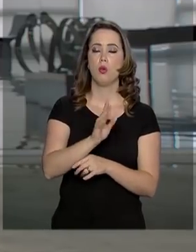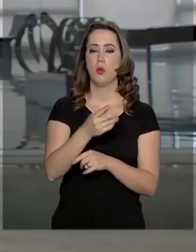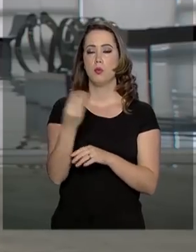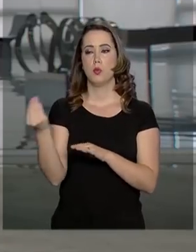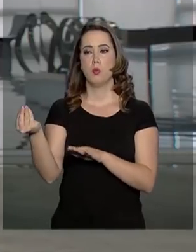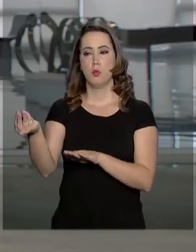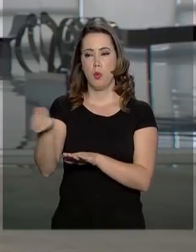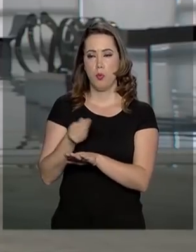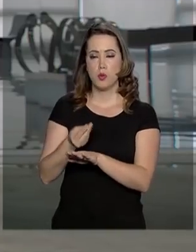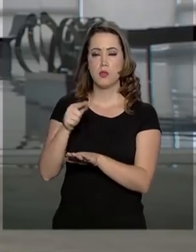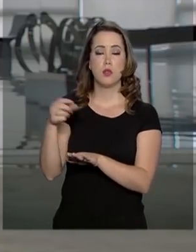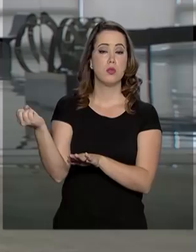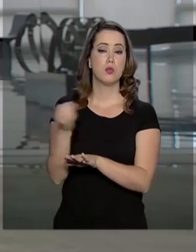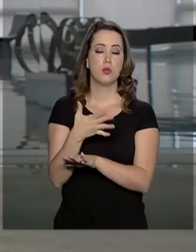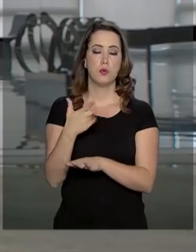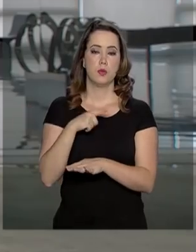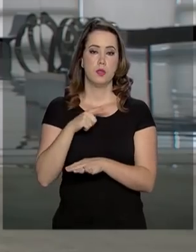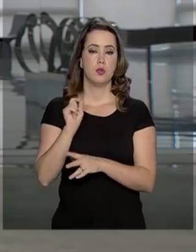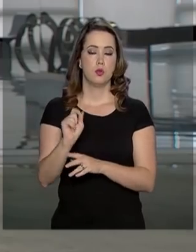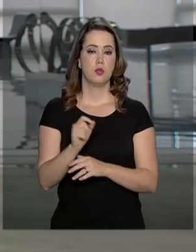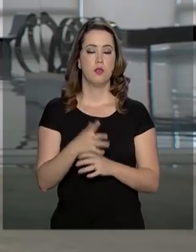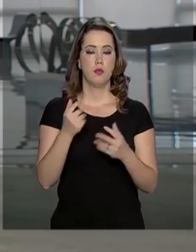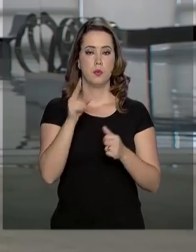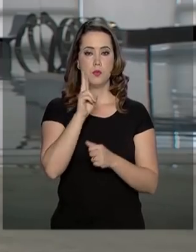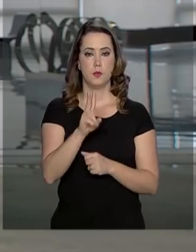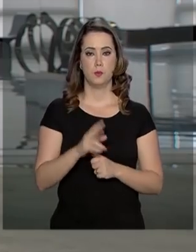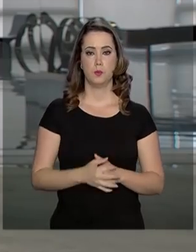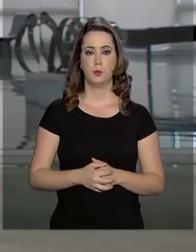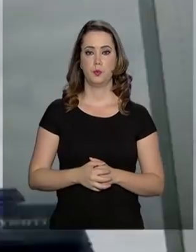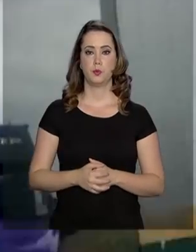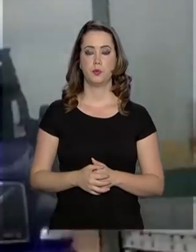para a gente. Vamos acompanhar, então, as informações de Pablo Mundin.